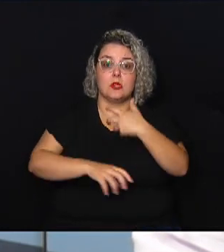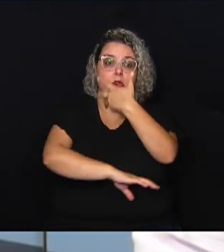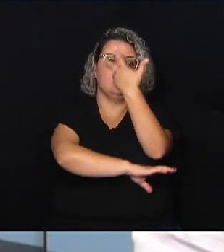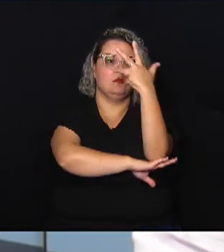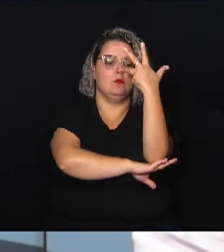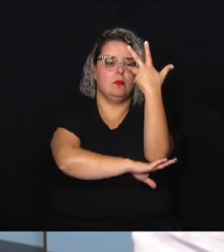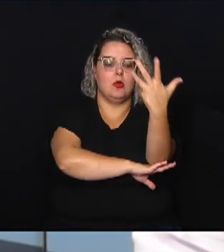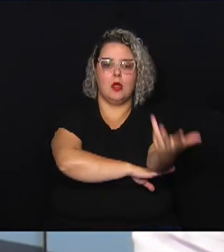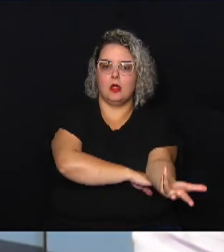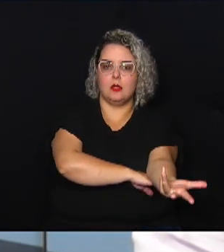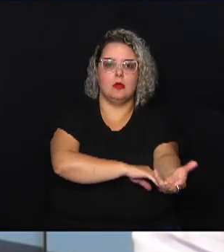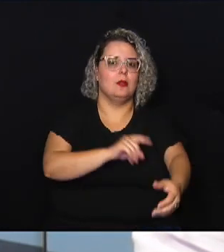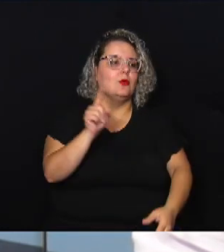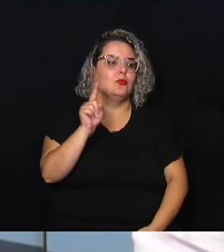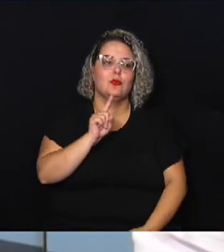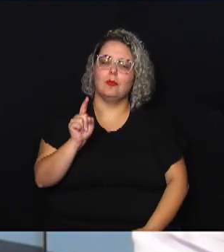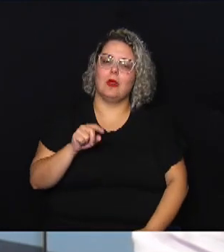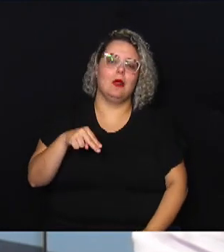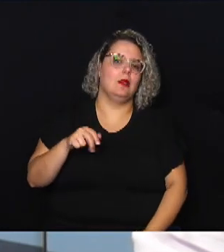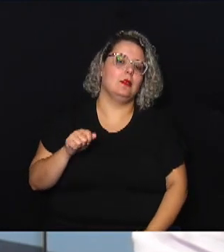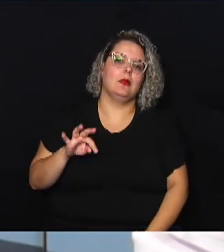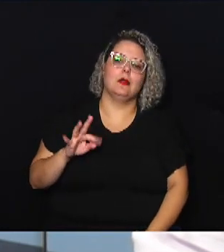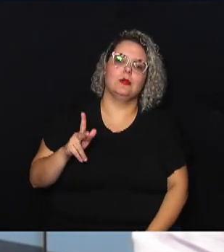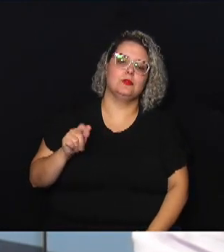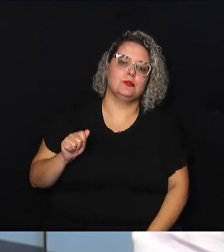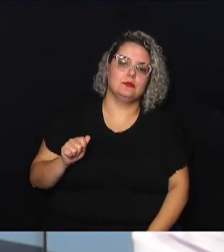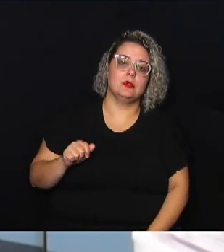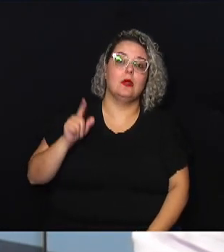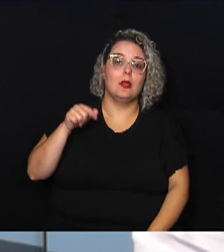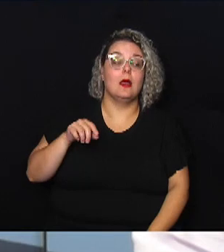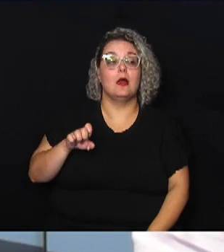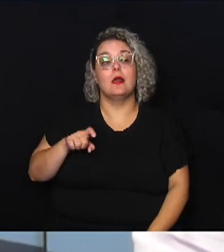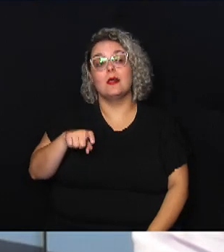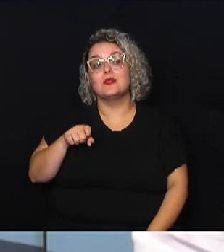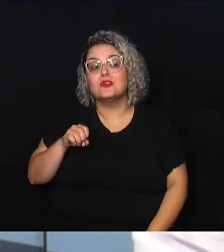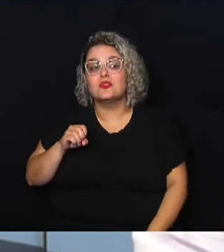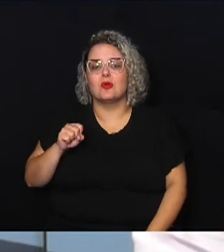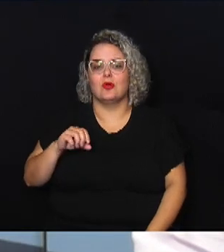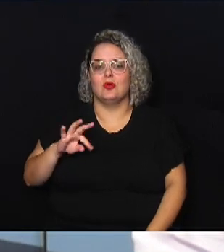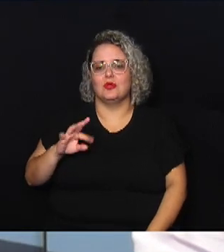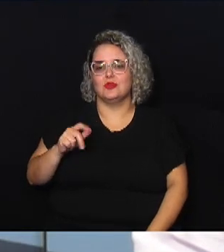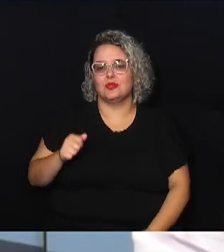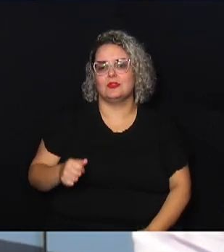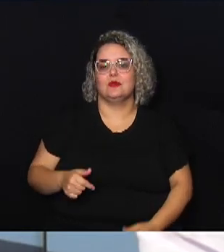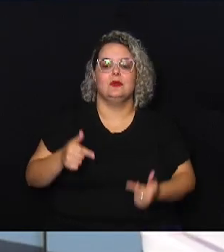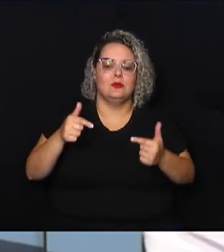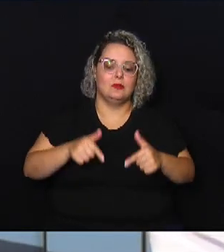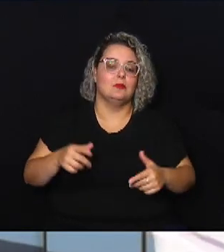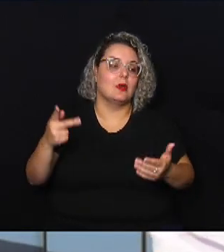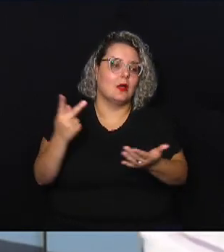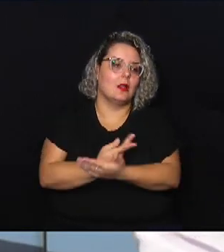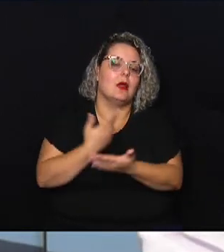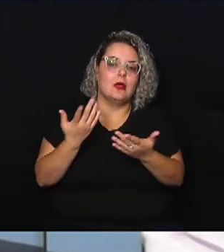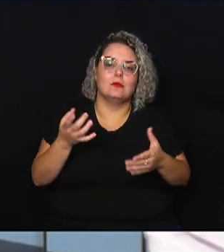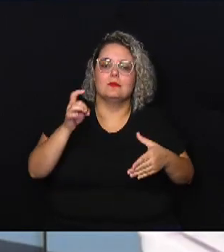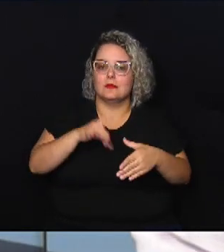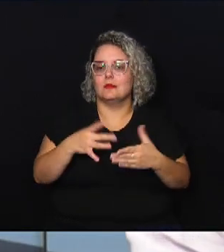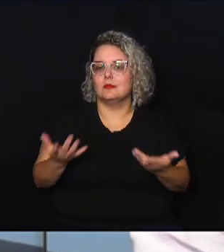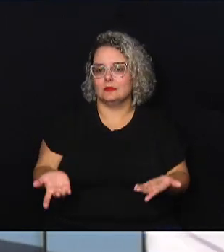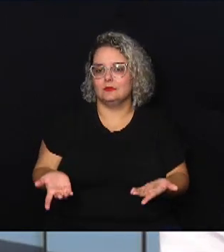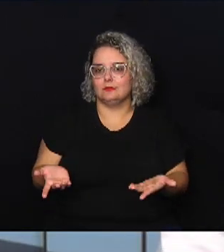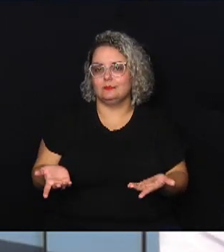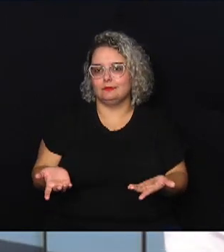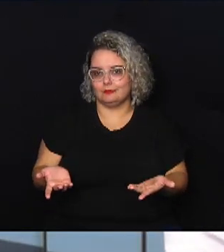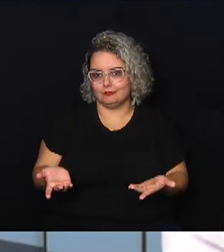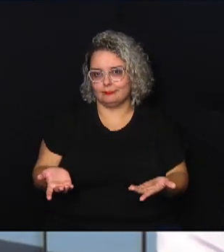não são as nativas. São as exóticas. Plantadas em local errado. Quer dizer, plantou-se